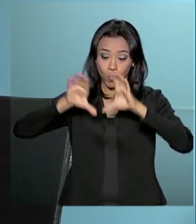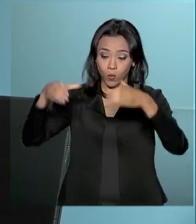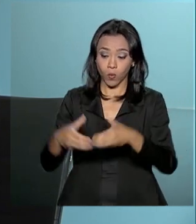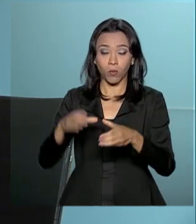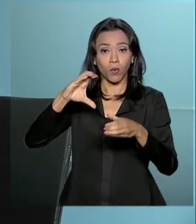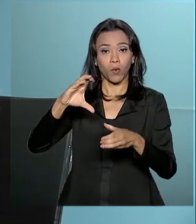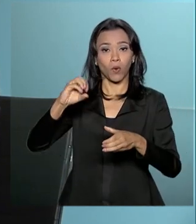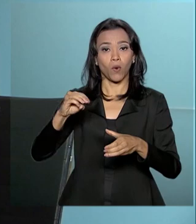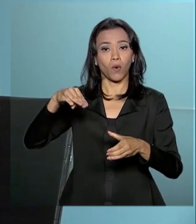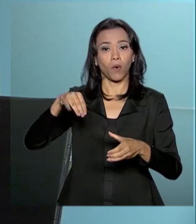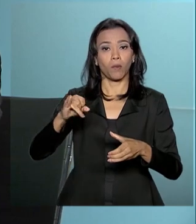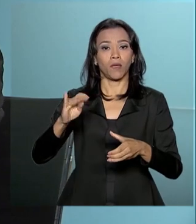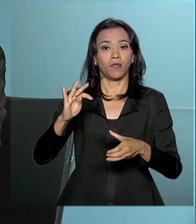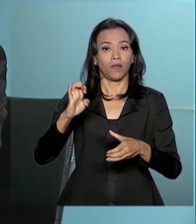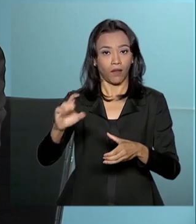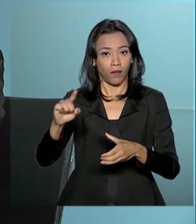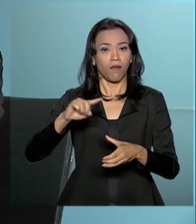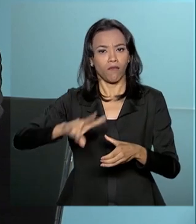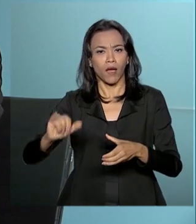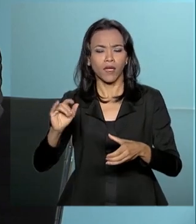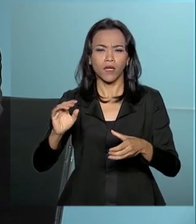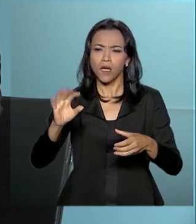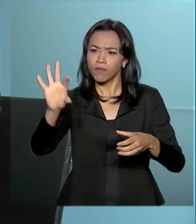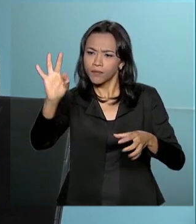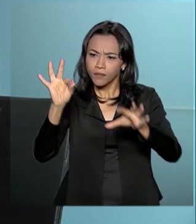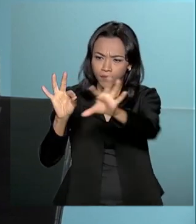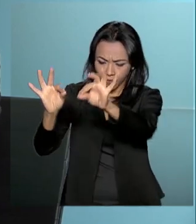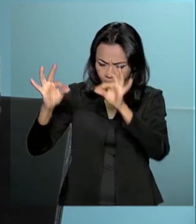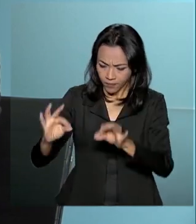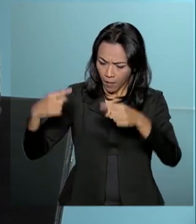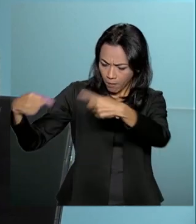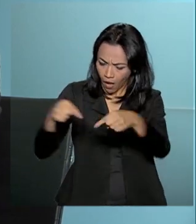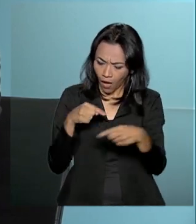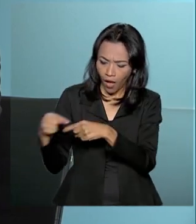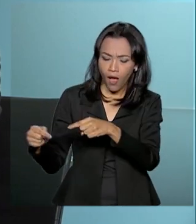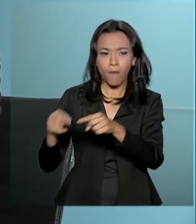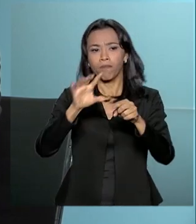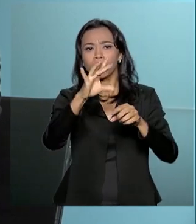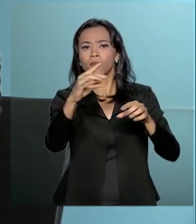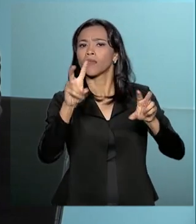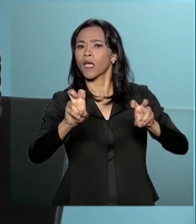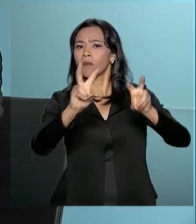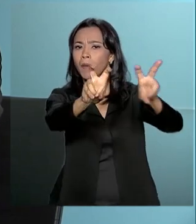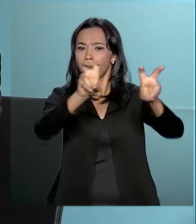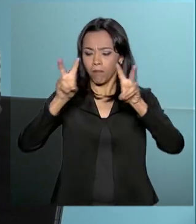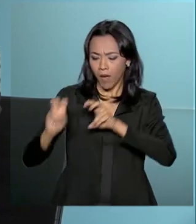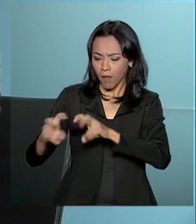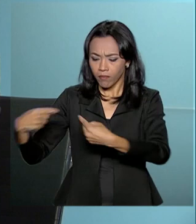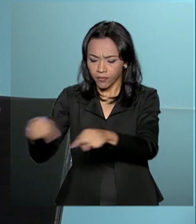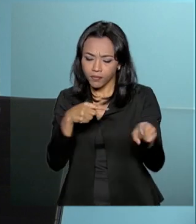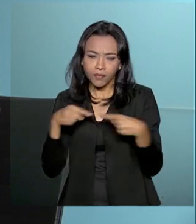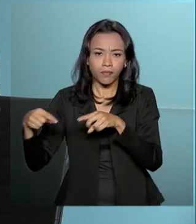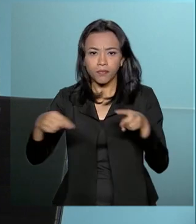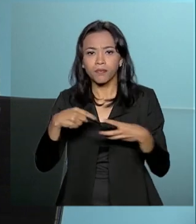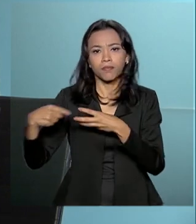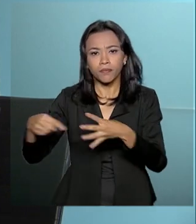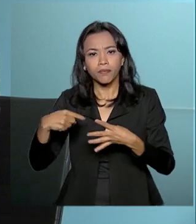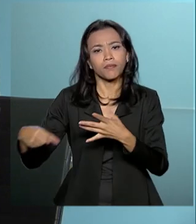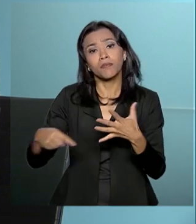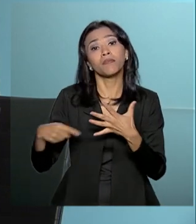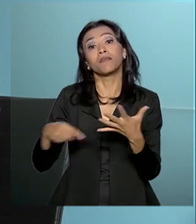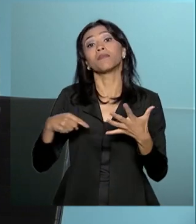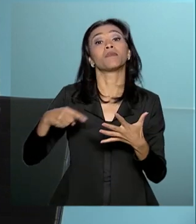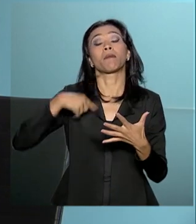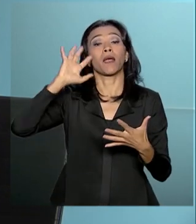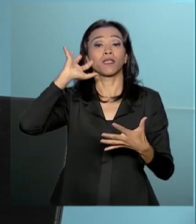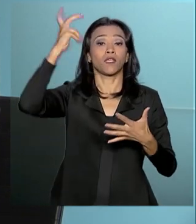muita das informações produzidas pelo sistema vai ser debatido dentro do comitê soluções para essa questão e nós vamos tentar subsidiar o